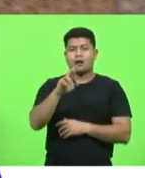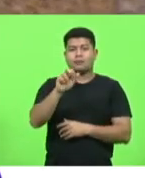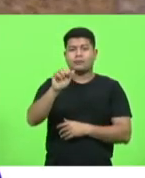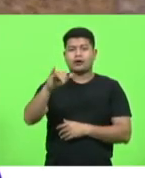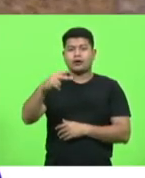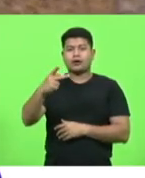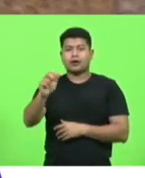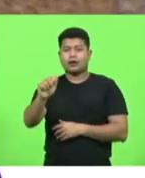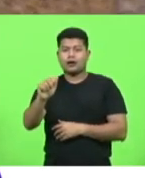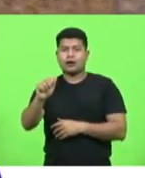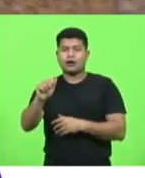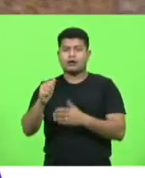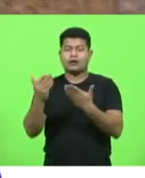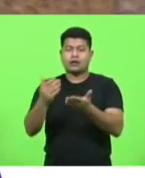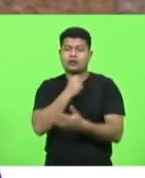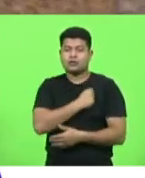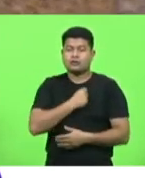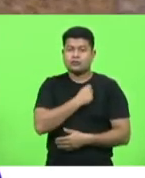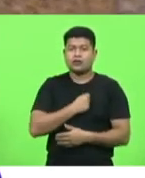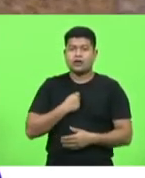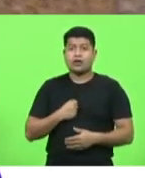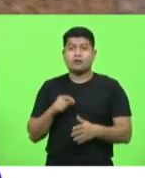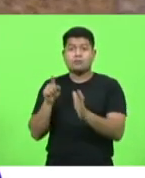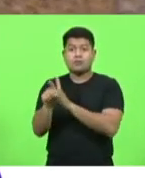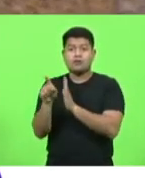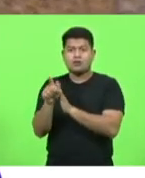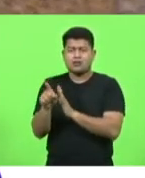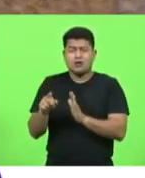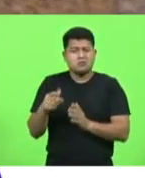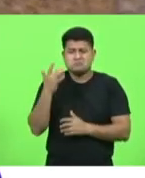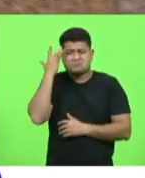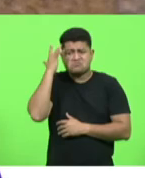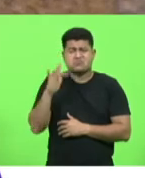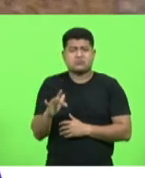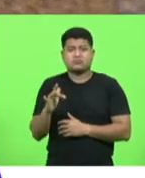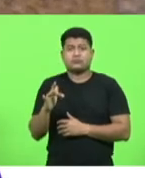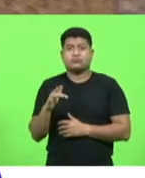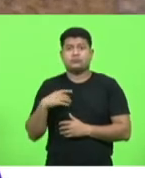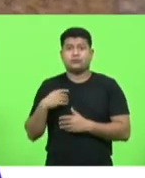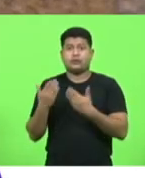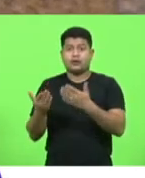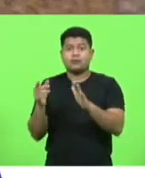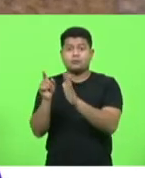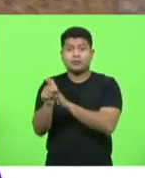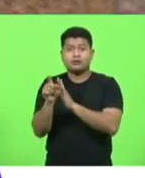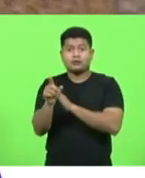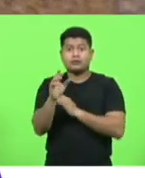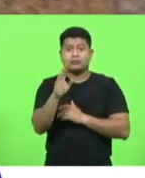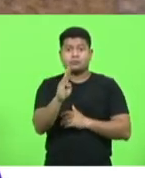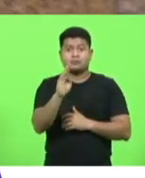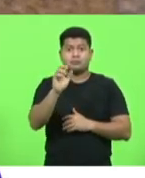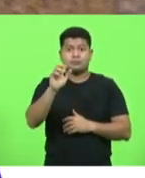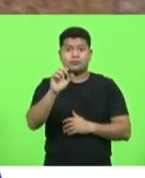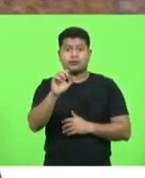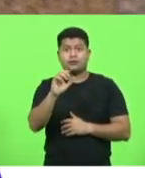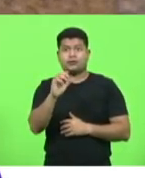vão saber a praia do mole eles não vão saber onde fica se você falar para eles de uma gamboa eles vão pensar que é a fêmea de um gambá